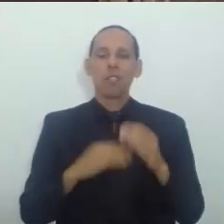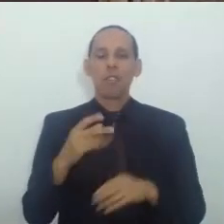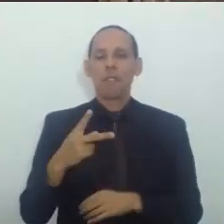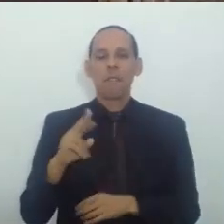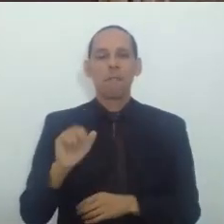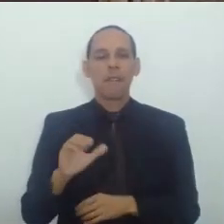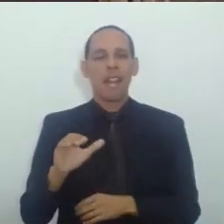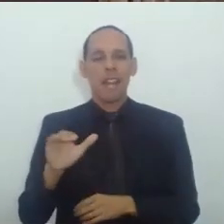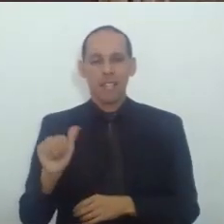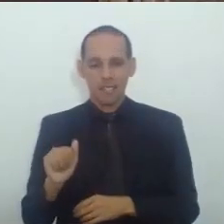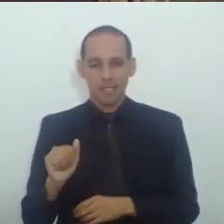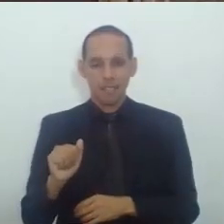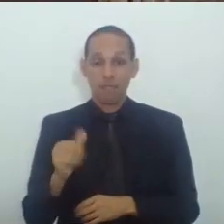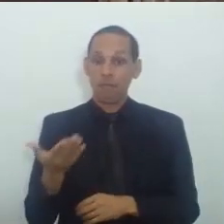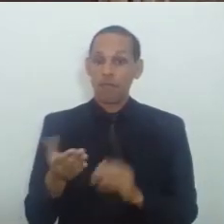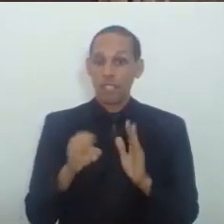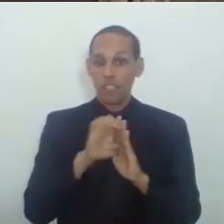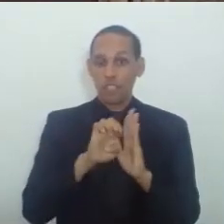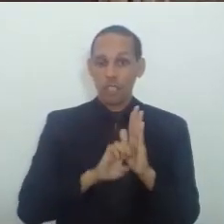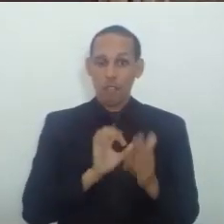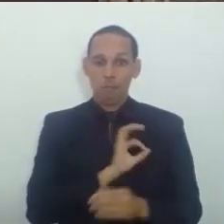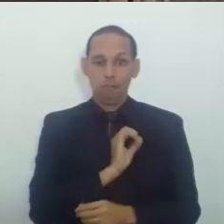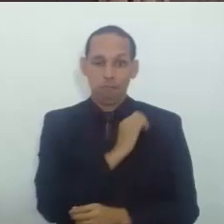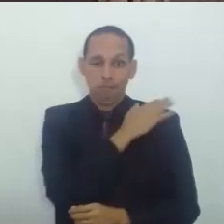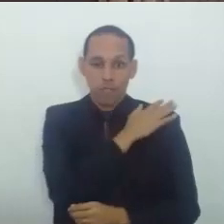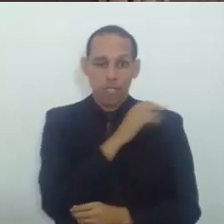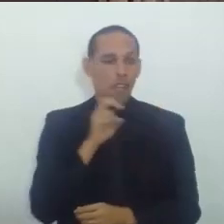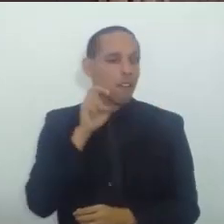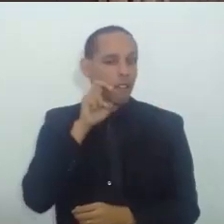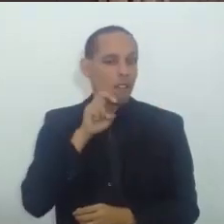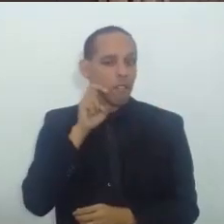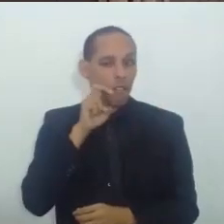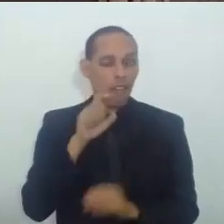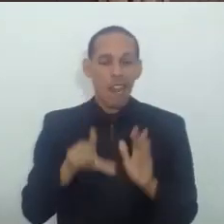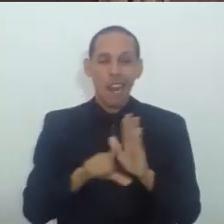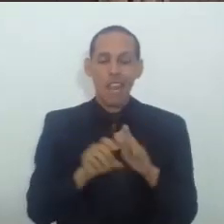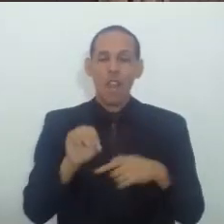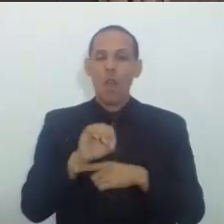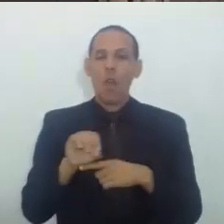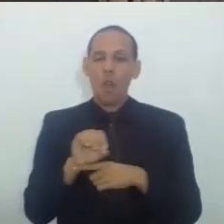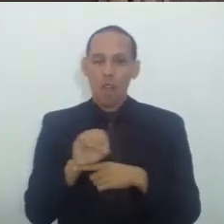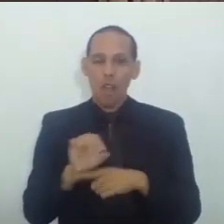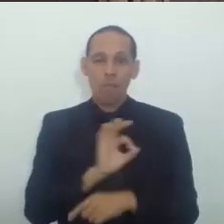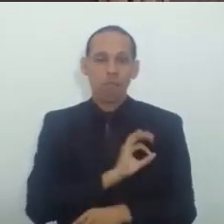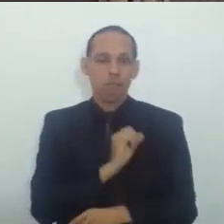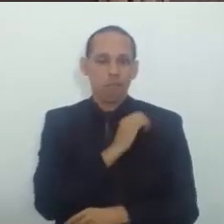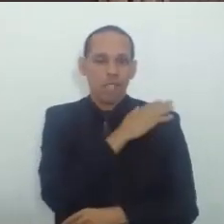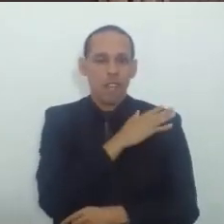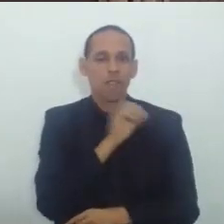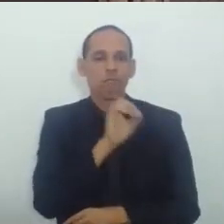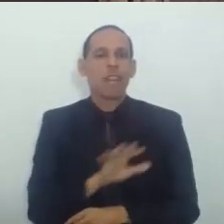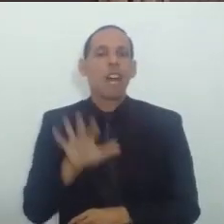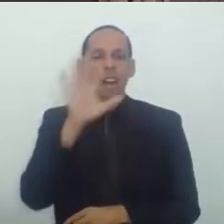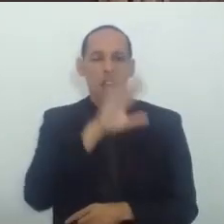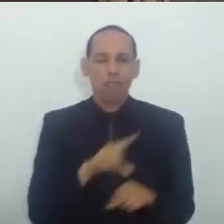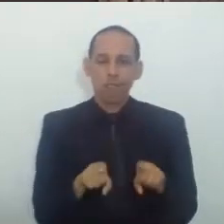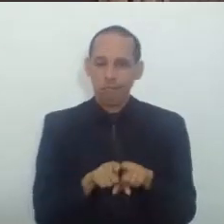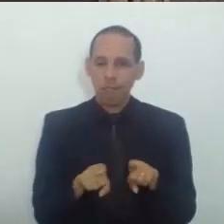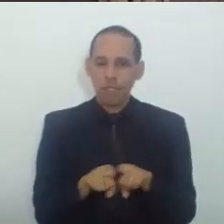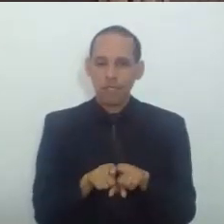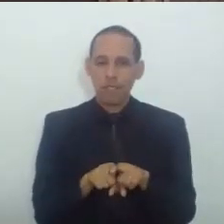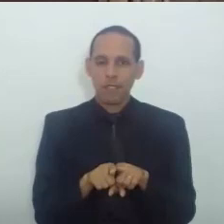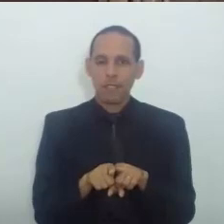Tanto o estatuto Das polícias Militares Do RN Quanto a lei Orgânica Nacional Das polícias Militares Nos